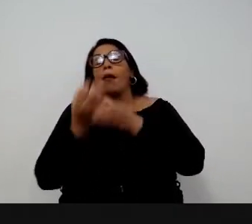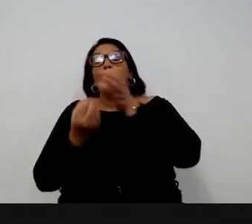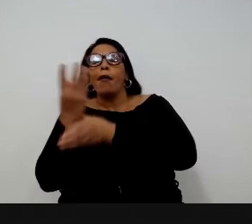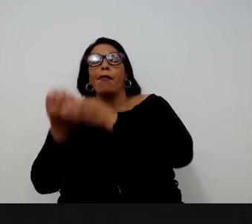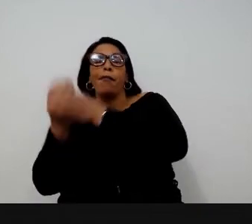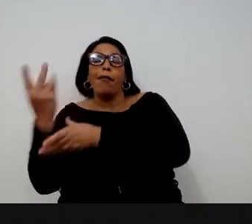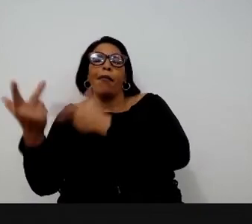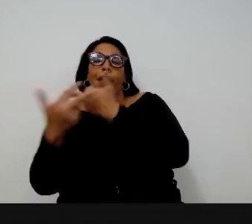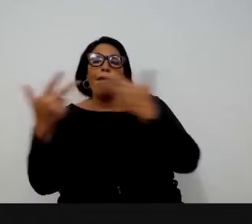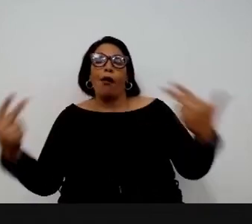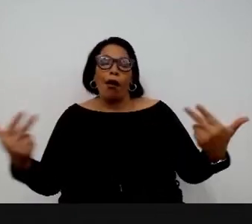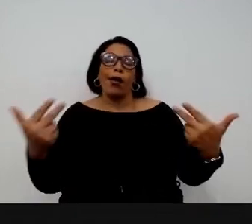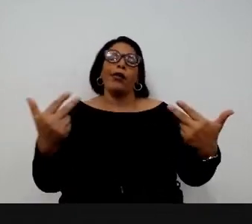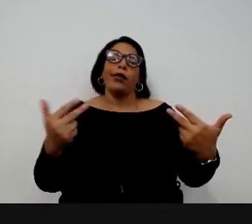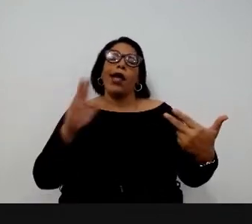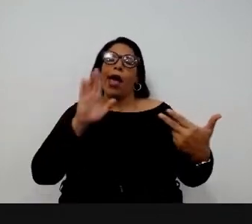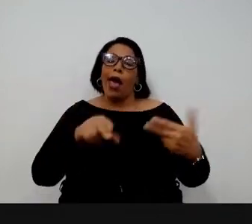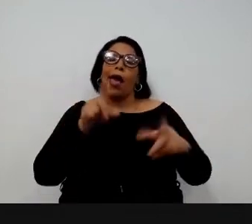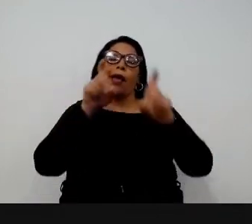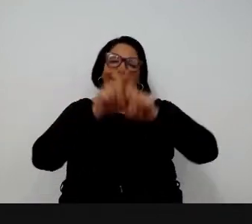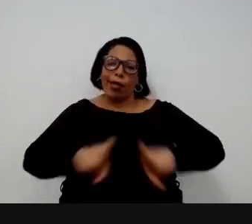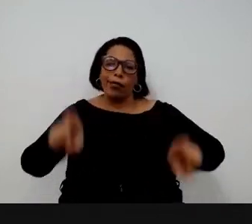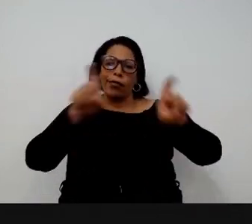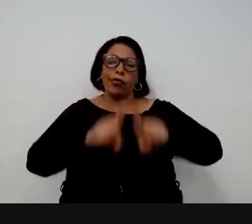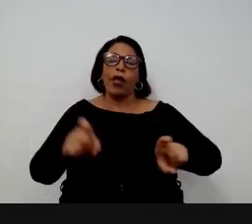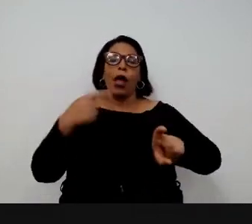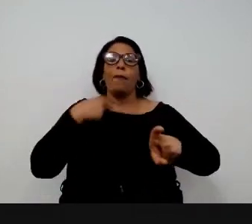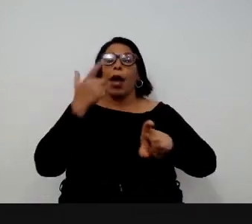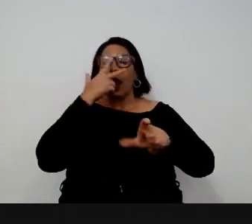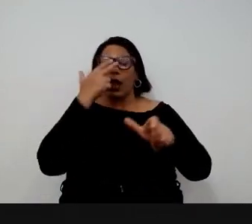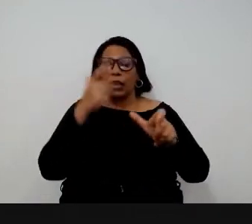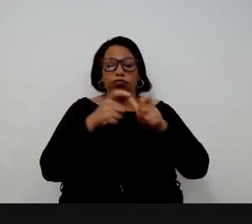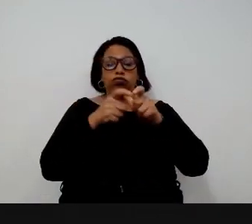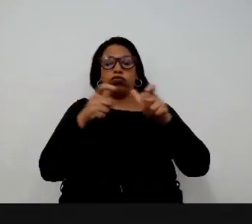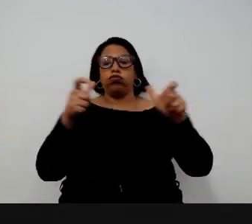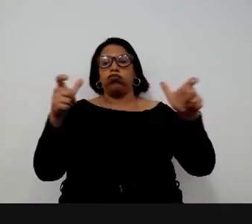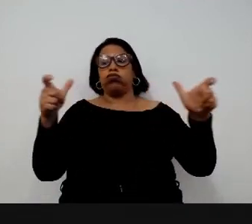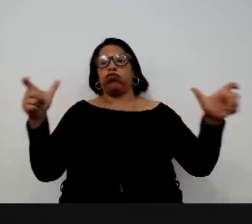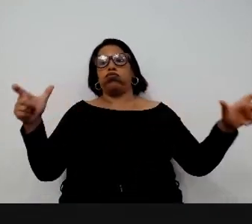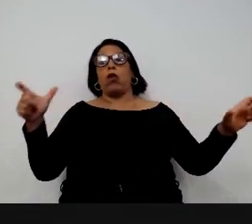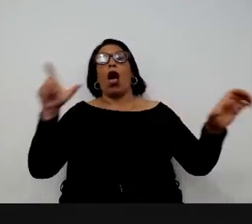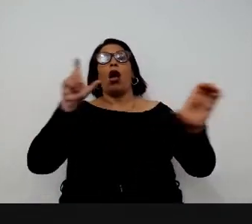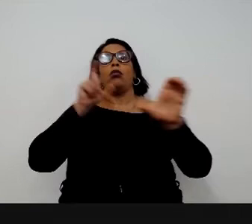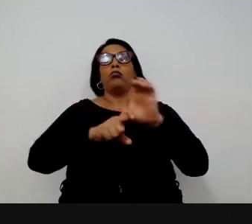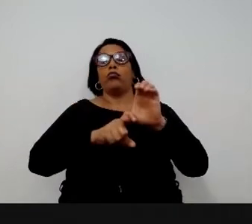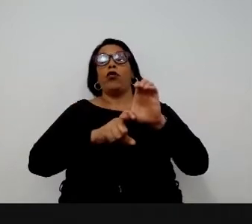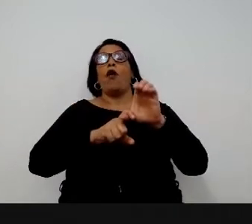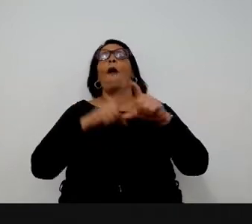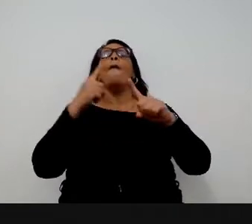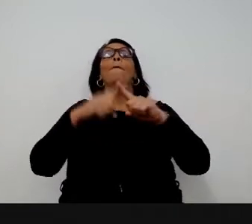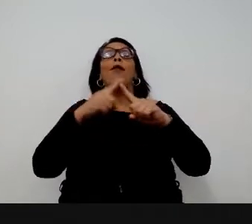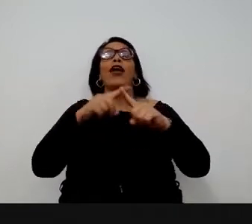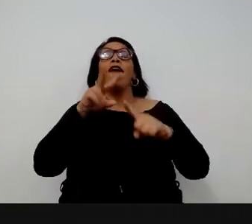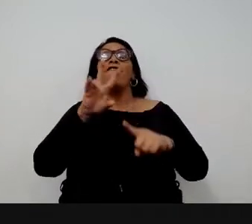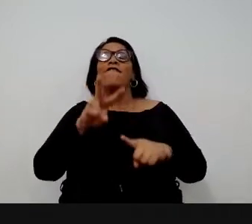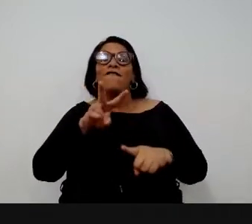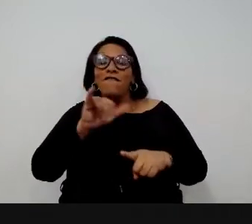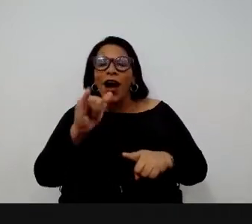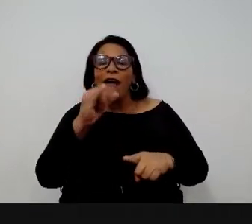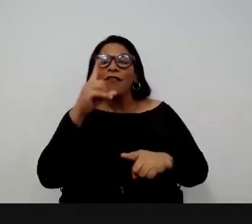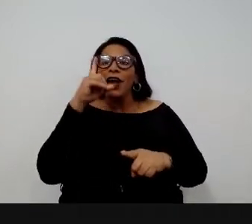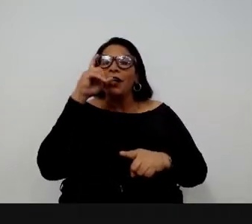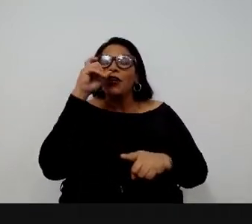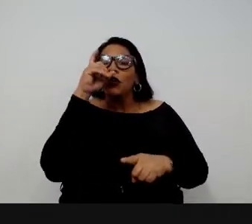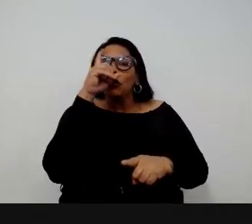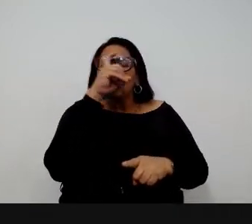clods, que é o termo que se fala na ciência e computação, eu vou aumentando a dívida técnica. A complexidade vai aumentando até um